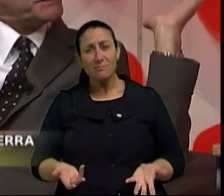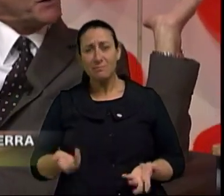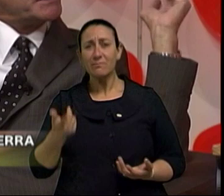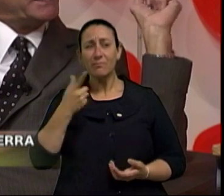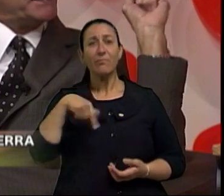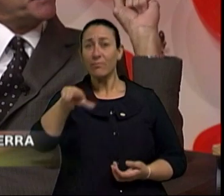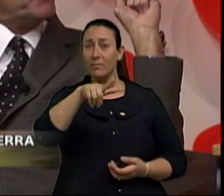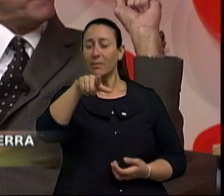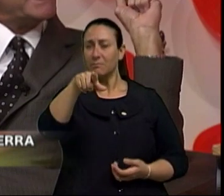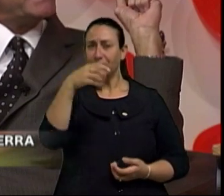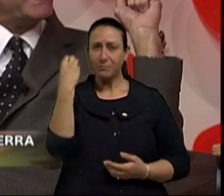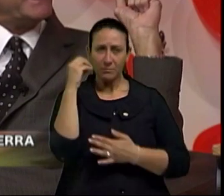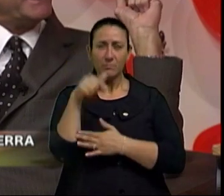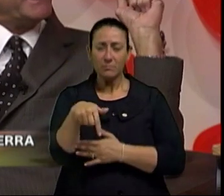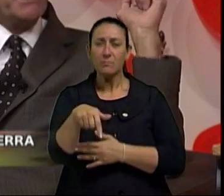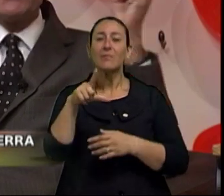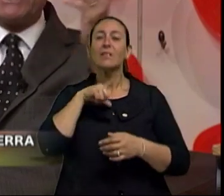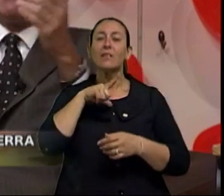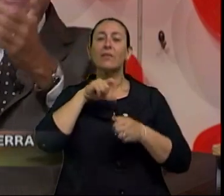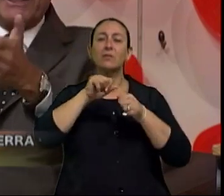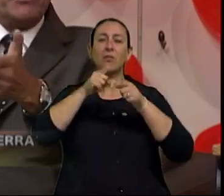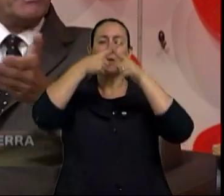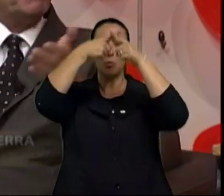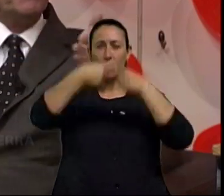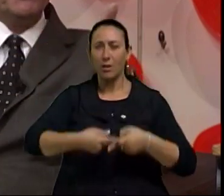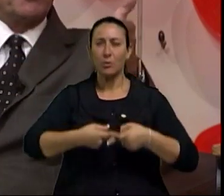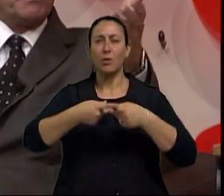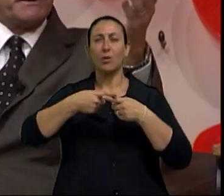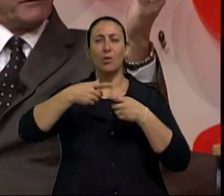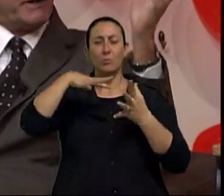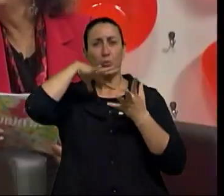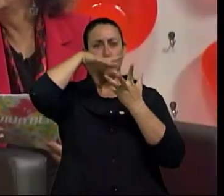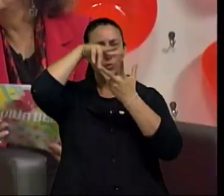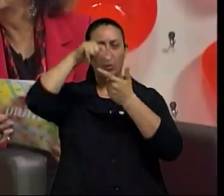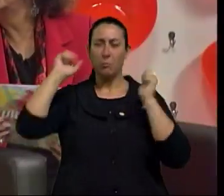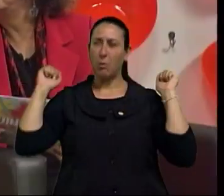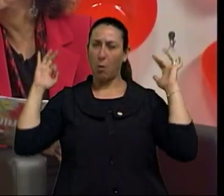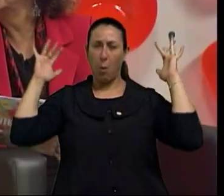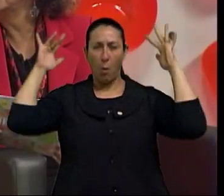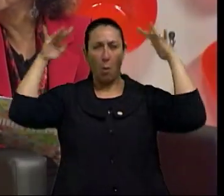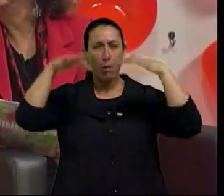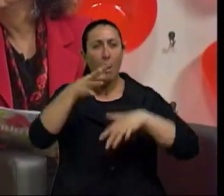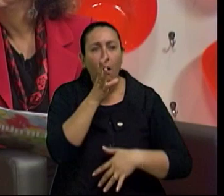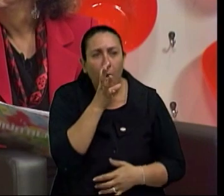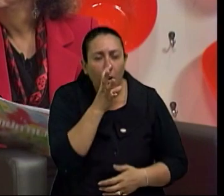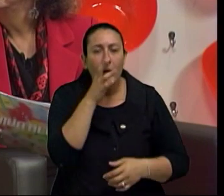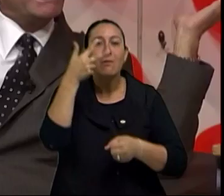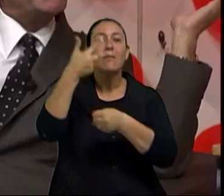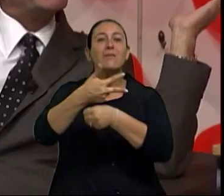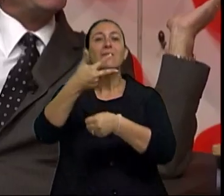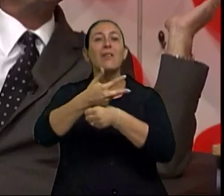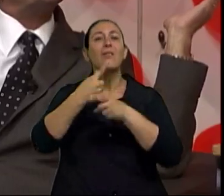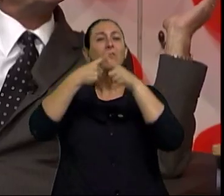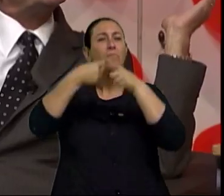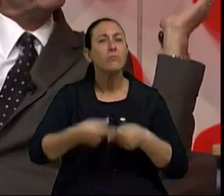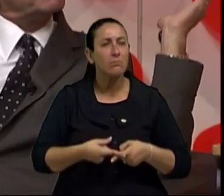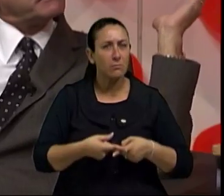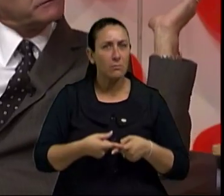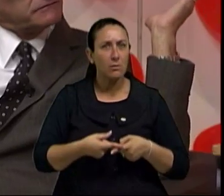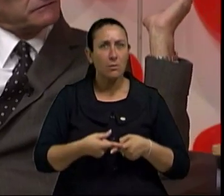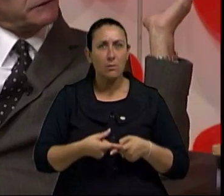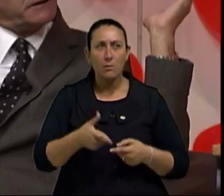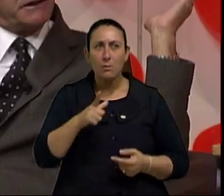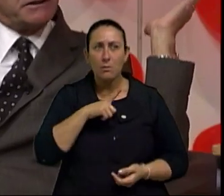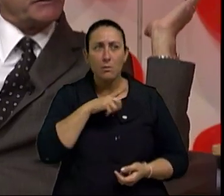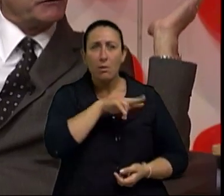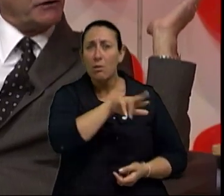Campeonato Mundial de Atletismo Márcio. Exatamente. E os telespectadores, muitos observaram Nós mostramos aqui no programa também. Nonagenários competindo.